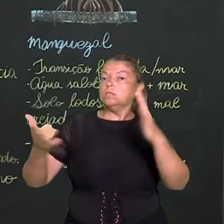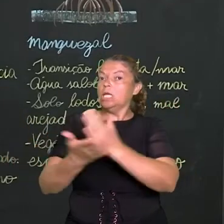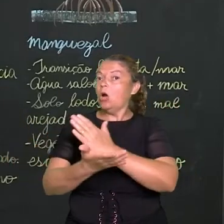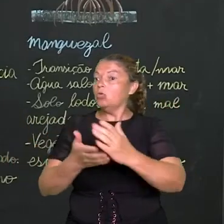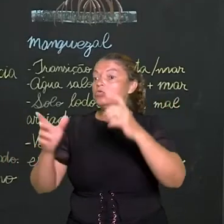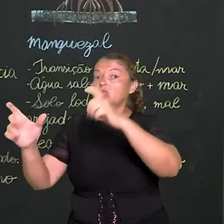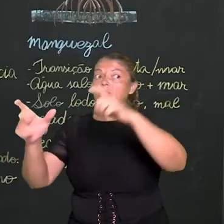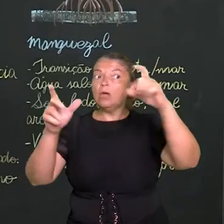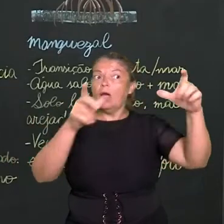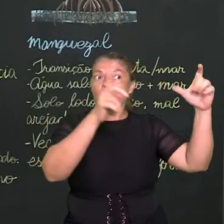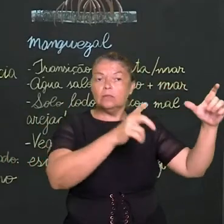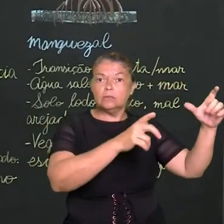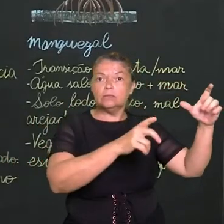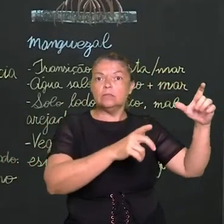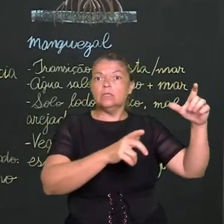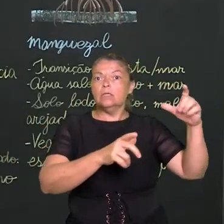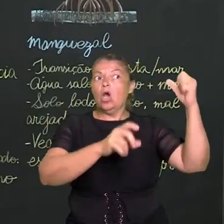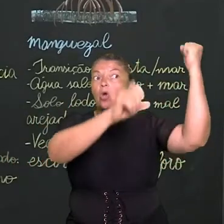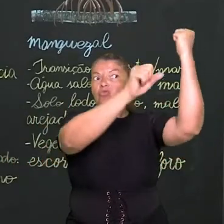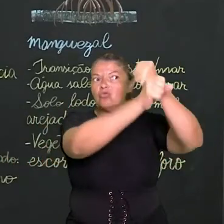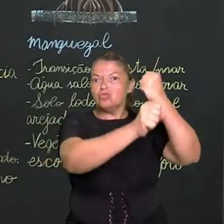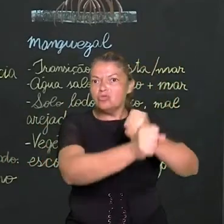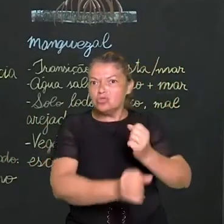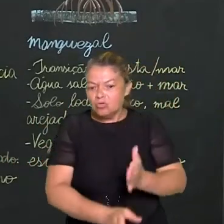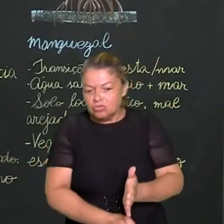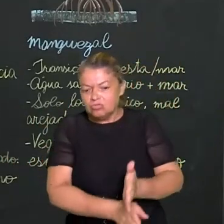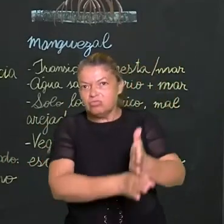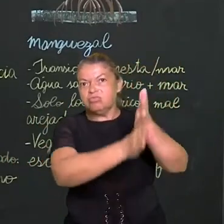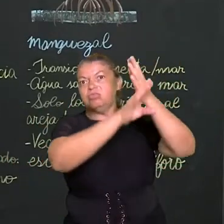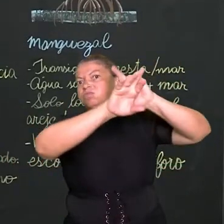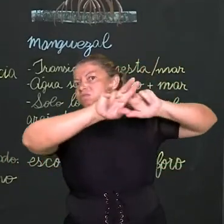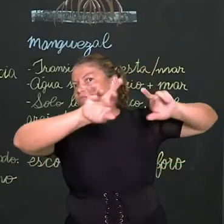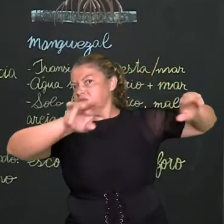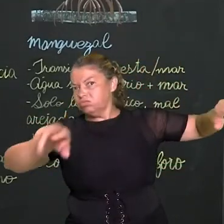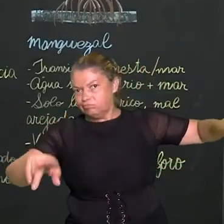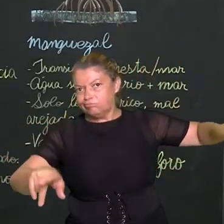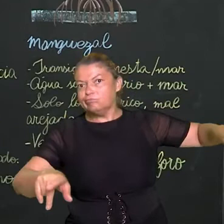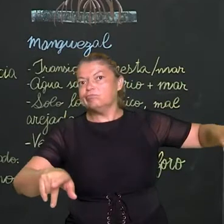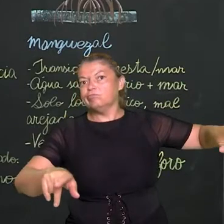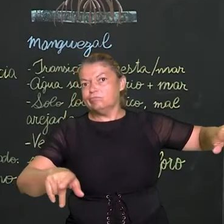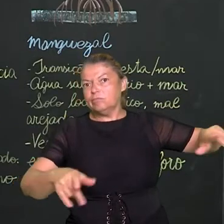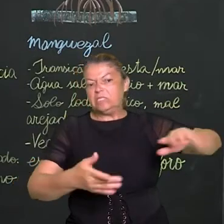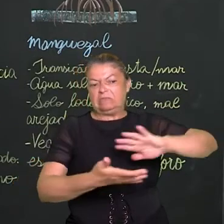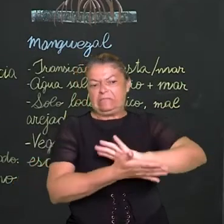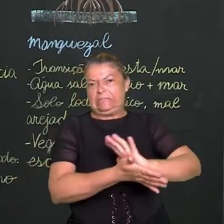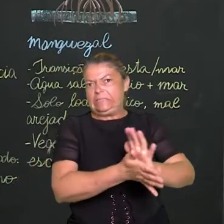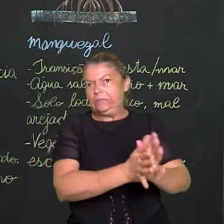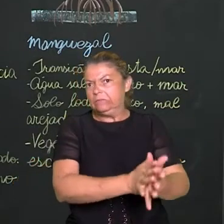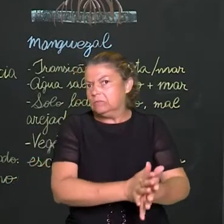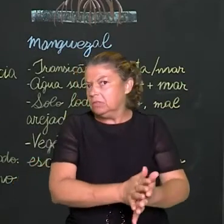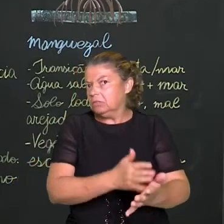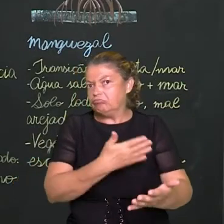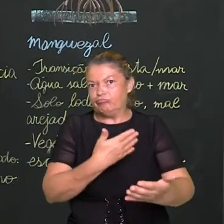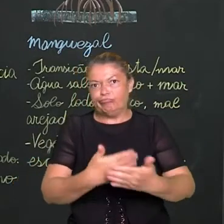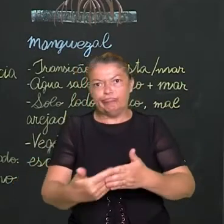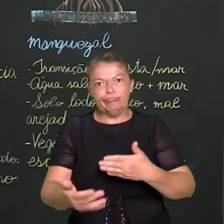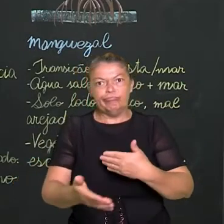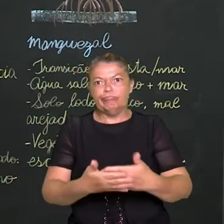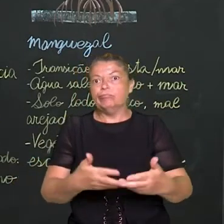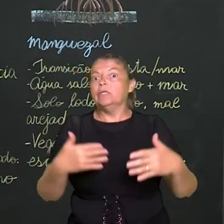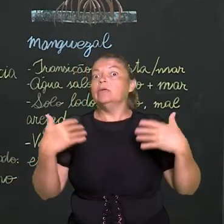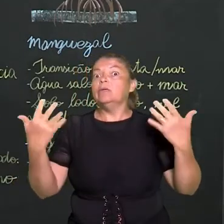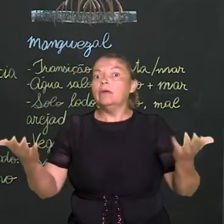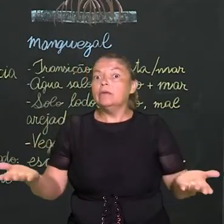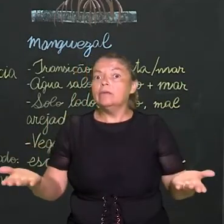turísticas que acabam detonando, acabam destruindo essas regiões para instalação de resort, de